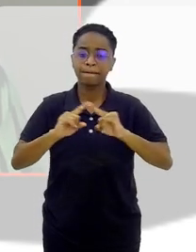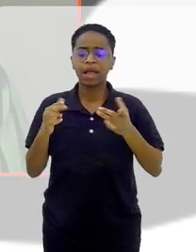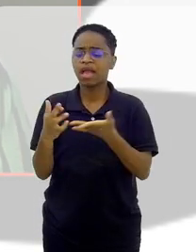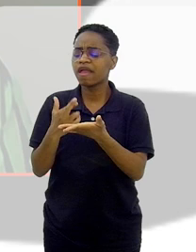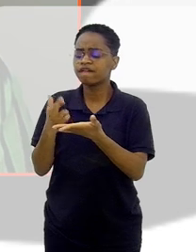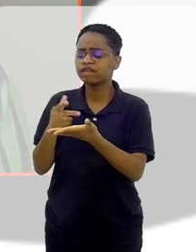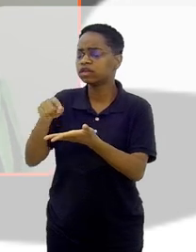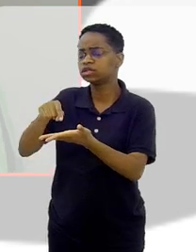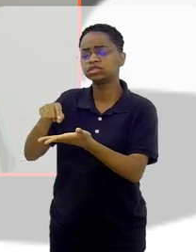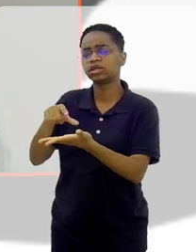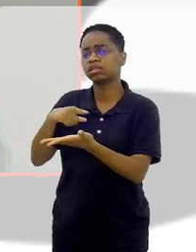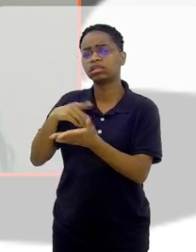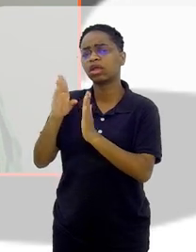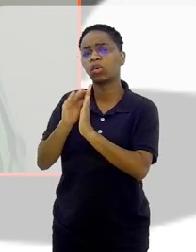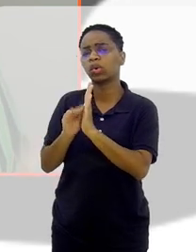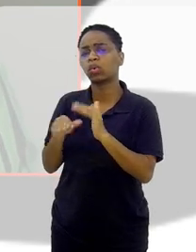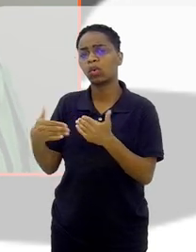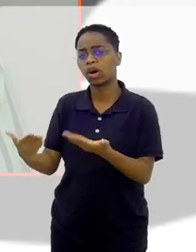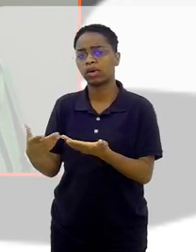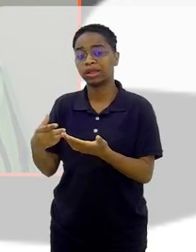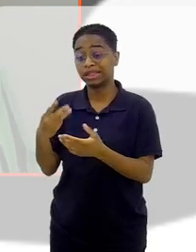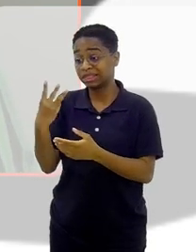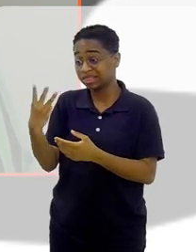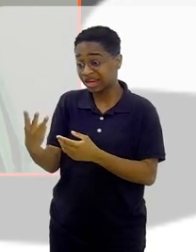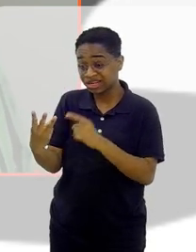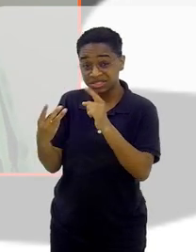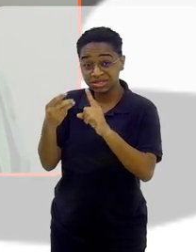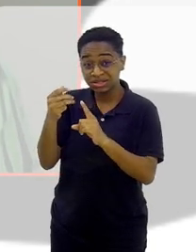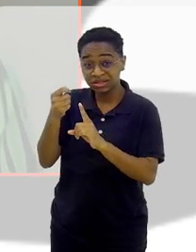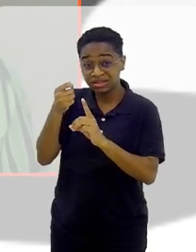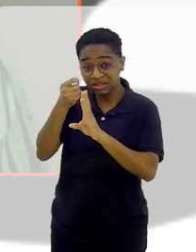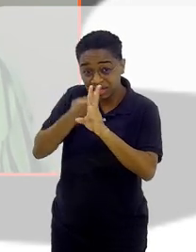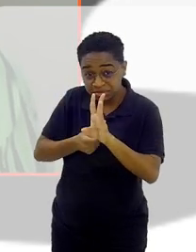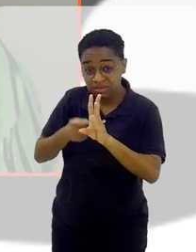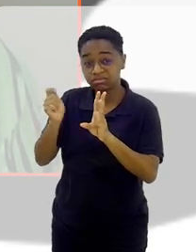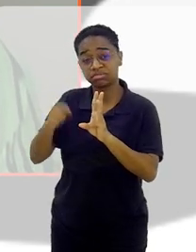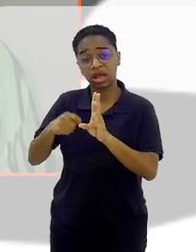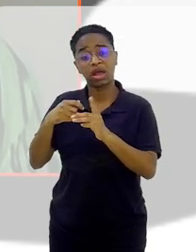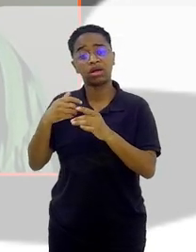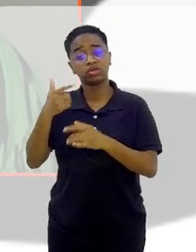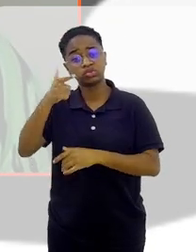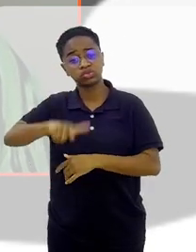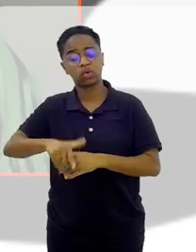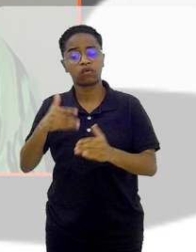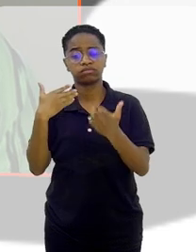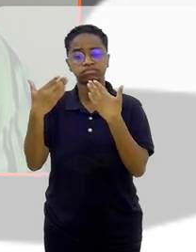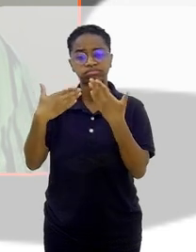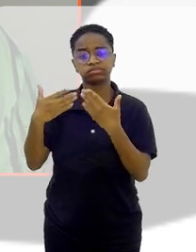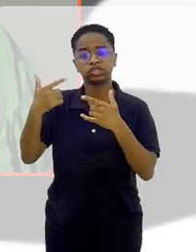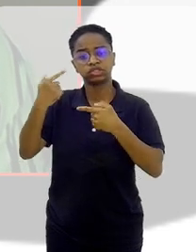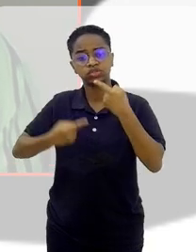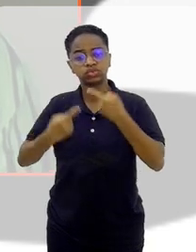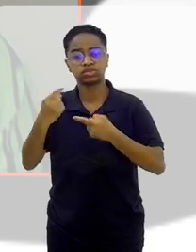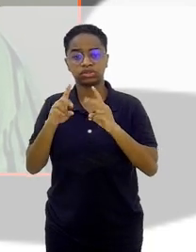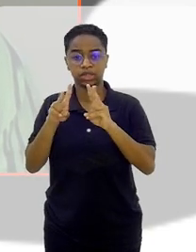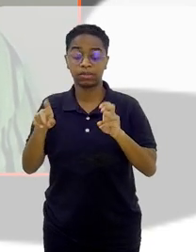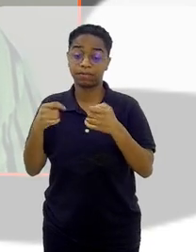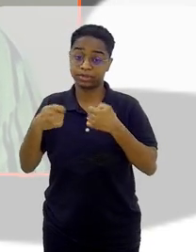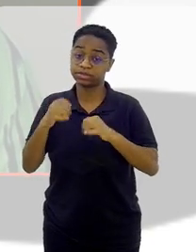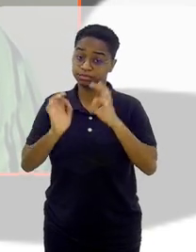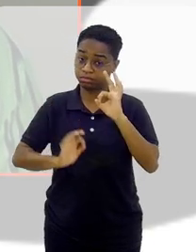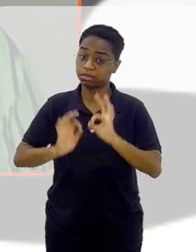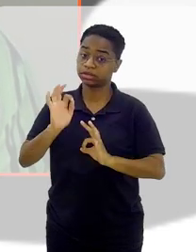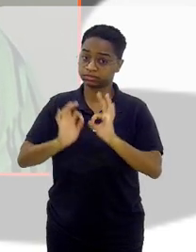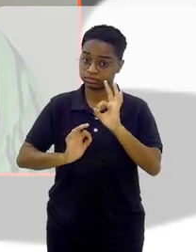revista? O que que depois de três meses você ainda pode falar sobre aquele assunto? Então, é o planejamento,